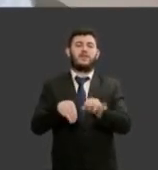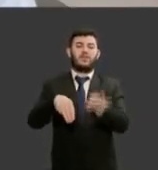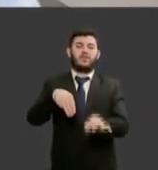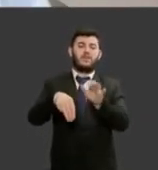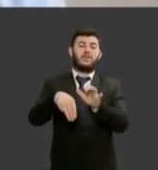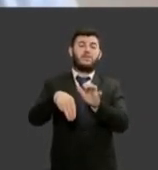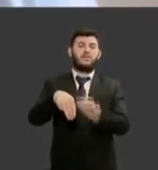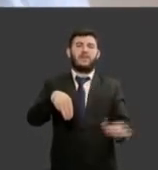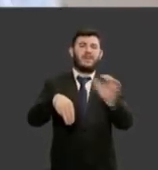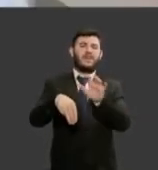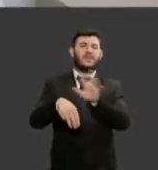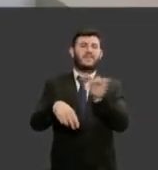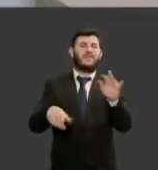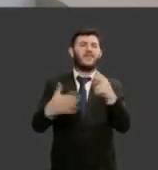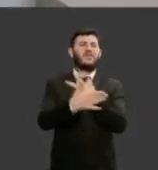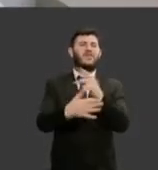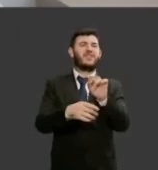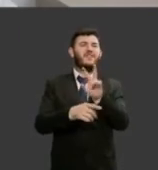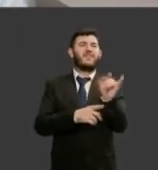diminuindo